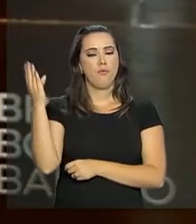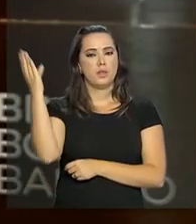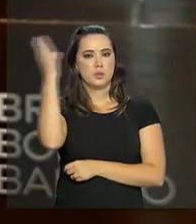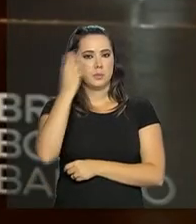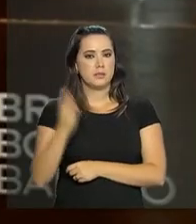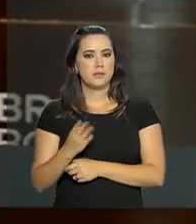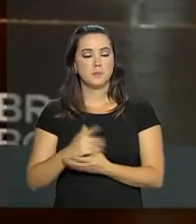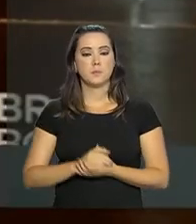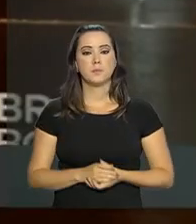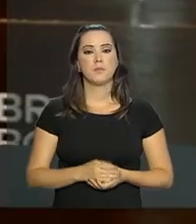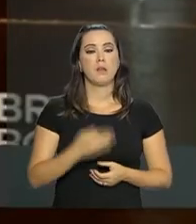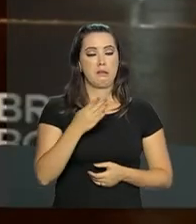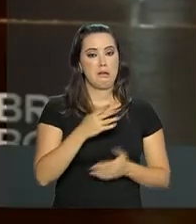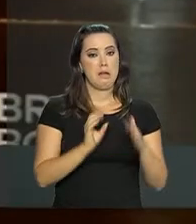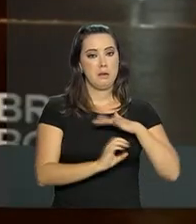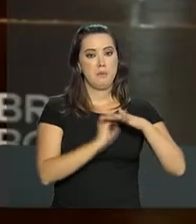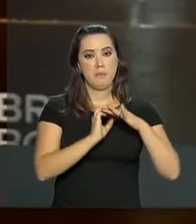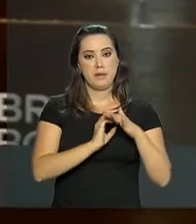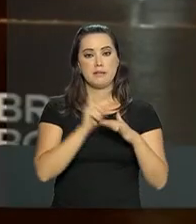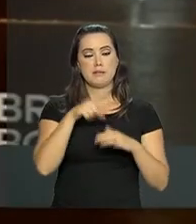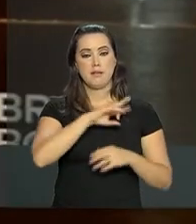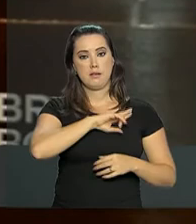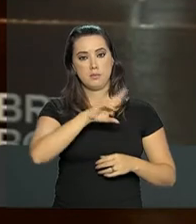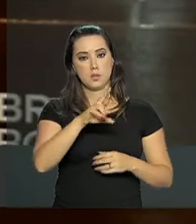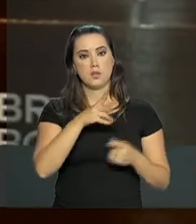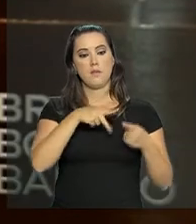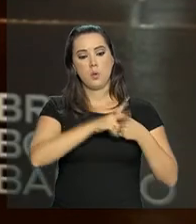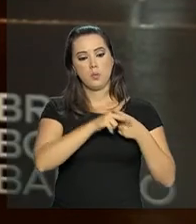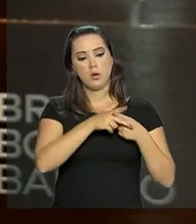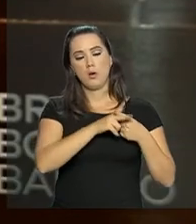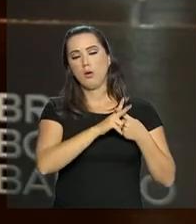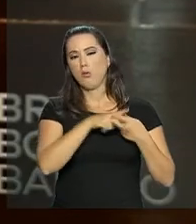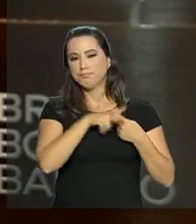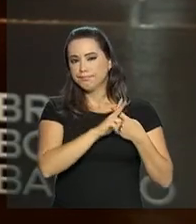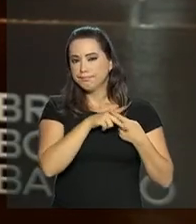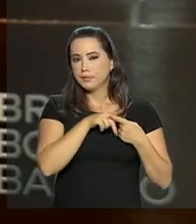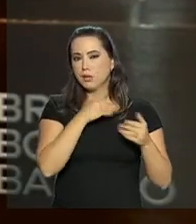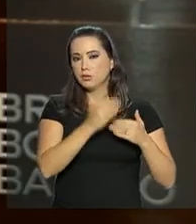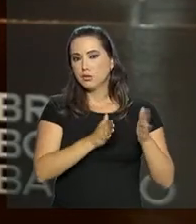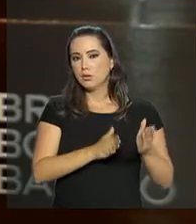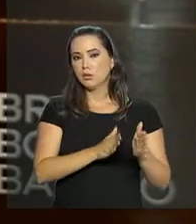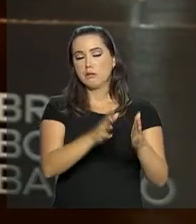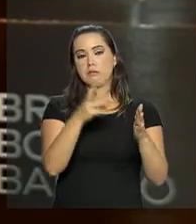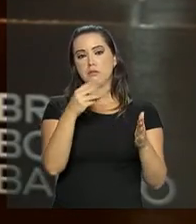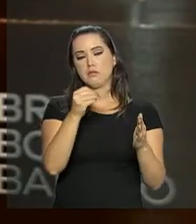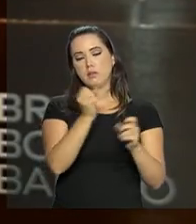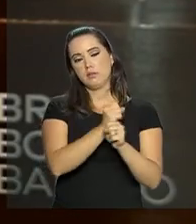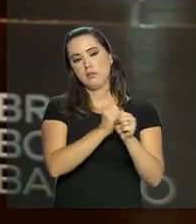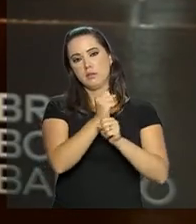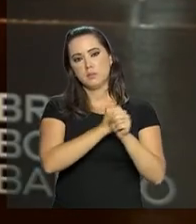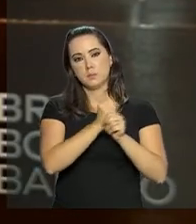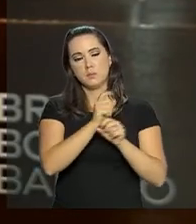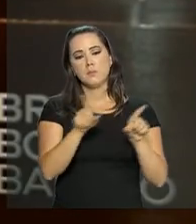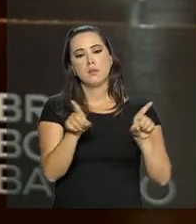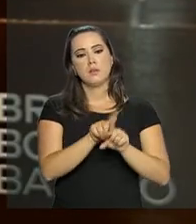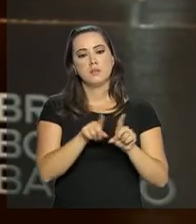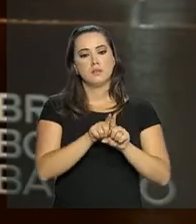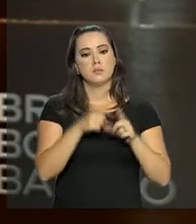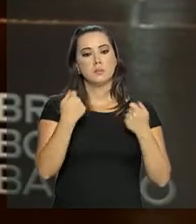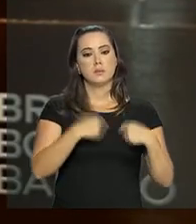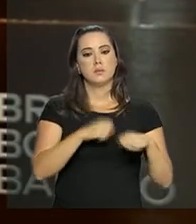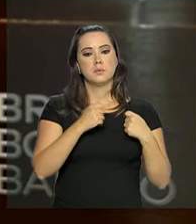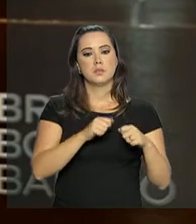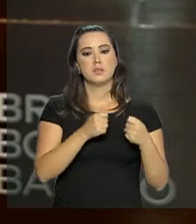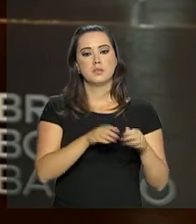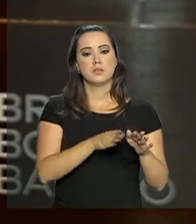fica responsável pela recuperação e manutenção da rodovia pelos próximos 30 anos. Além disso, vai ter que